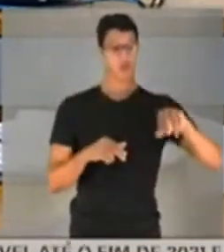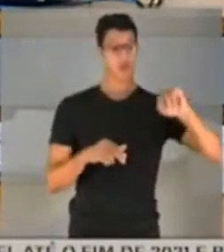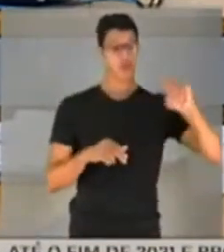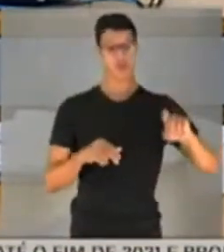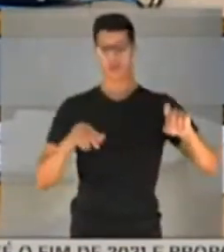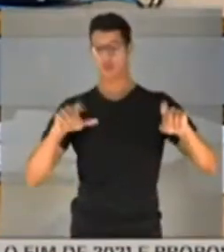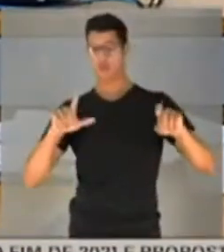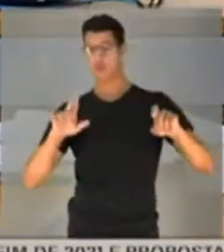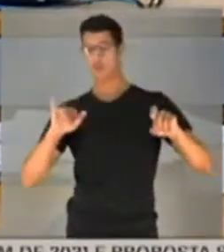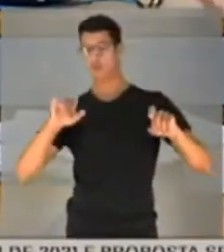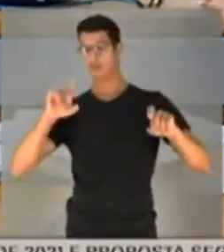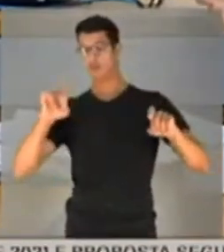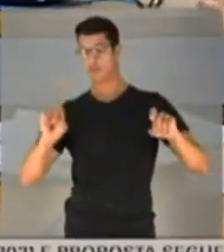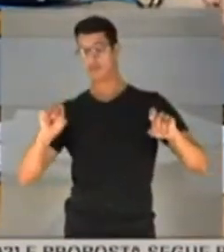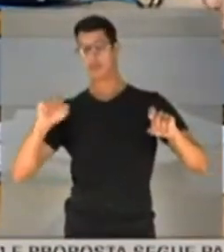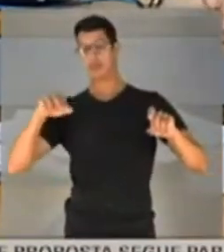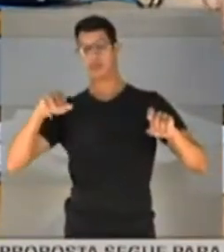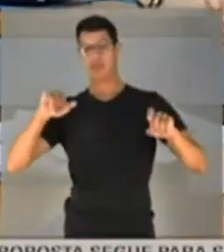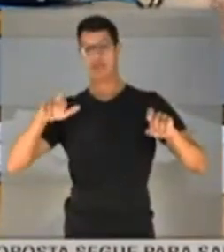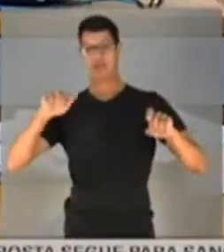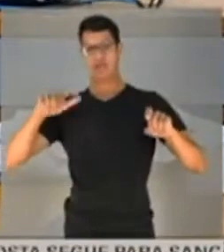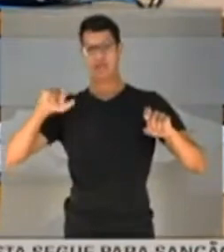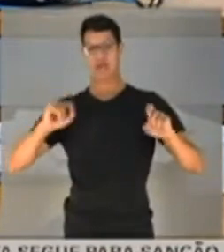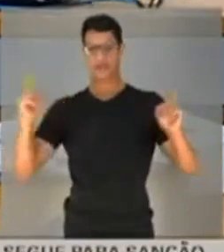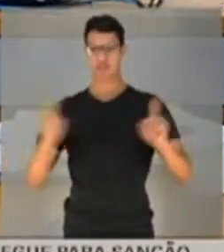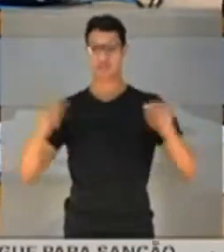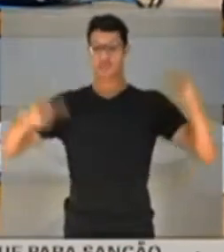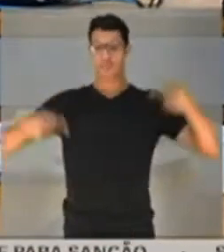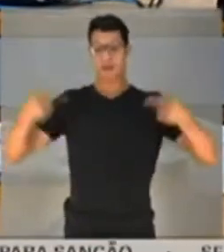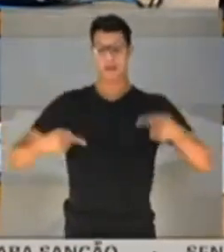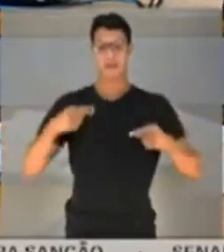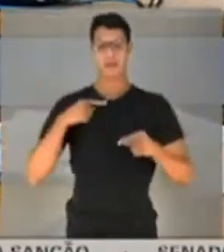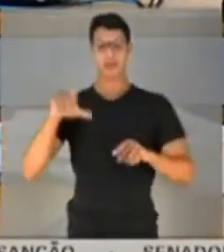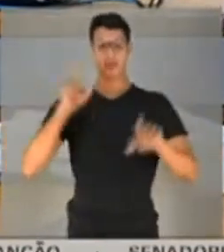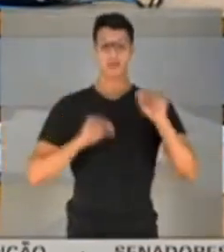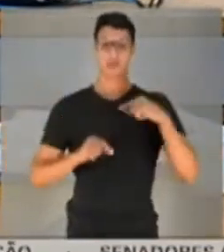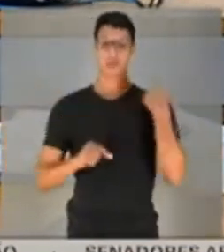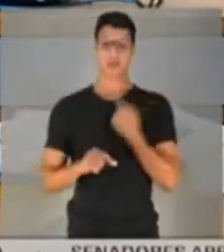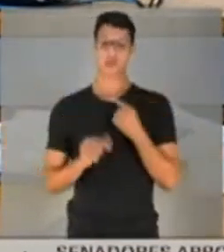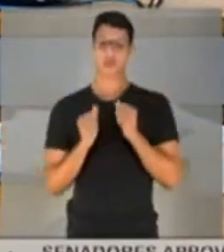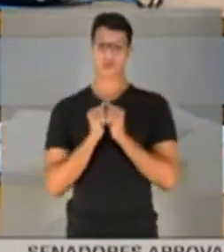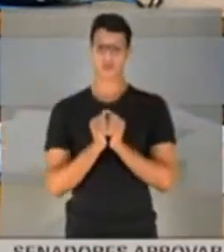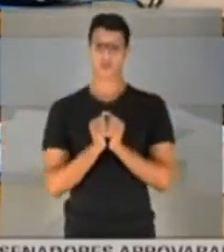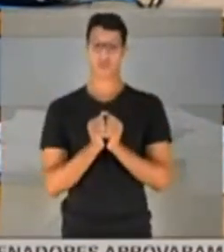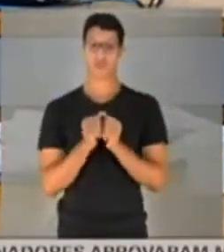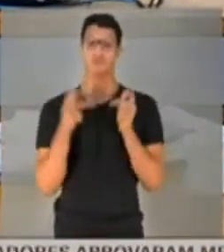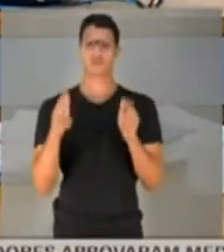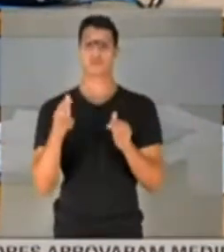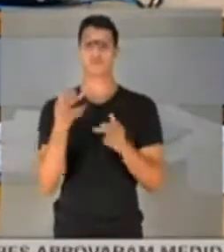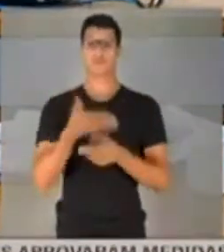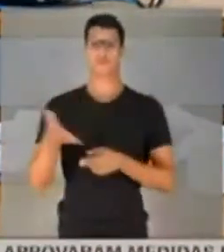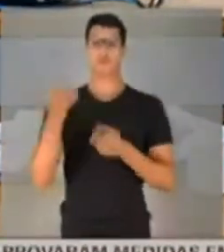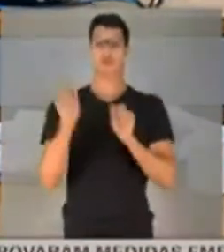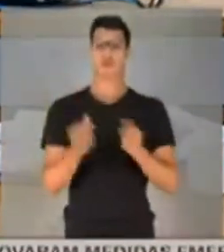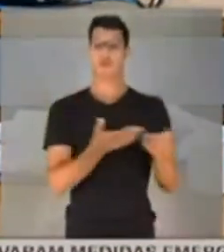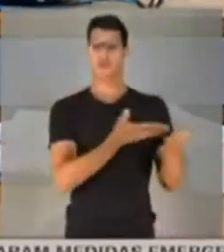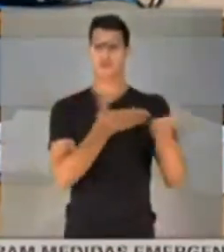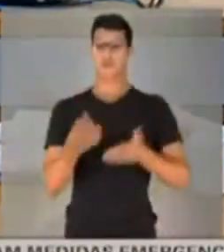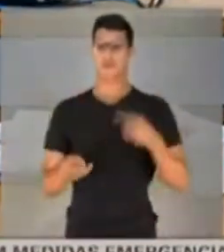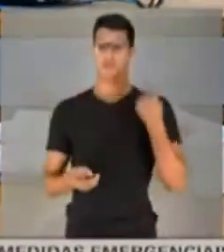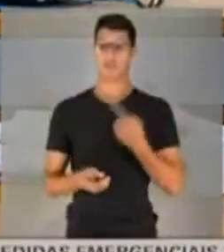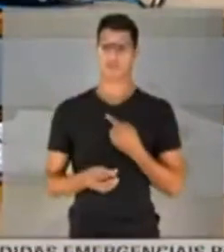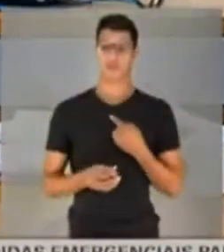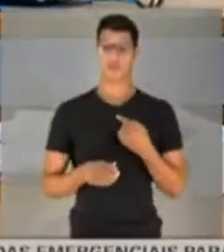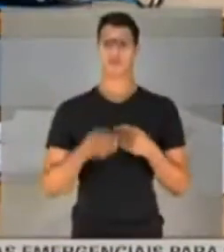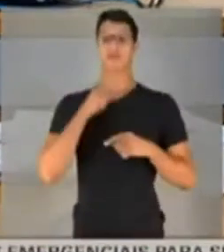problema nenhum, para que nós possamos ouvir os dois lados. Já escalamos alguém do nosso lado e gostos excelentes de poder trazer alguém. Nós